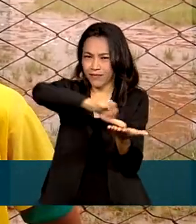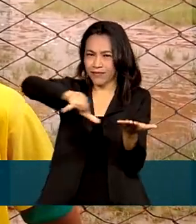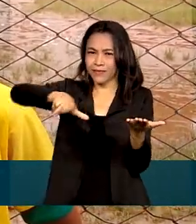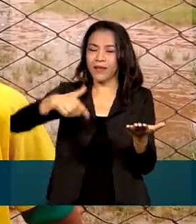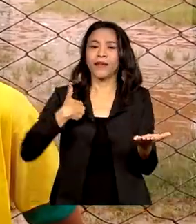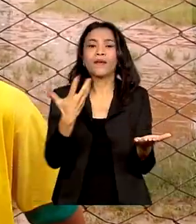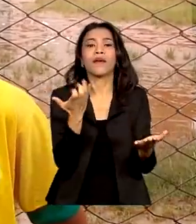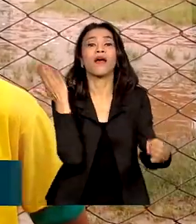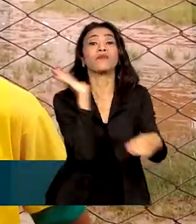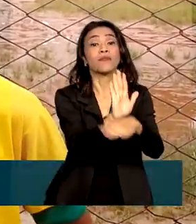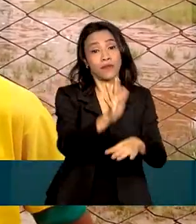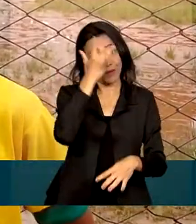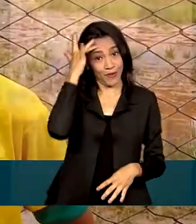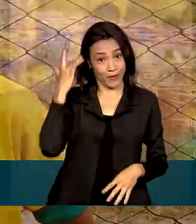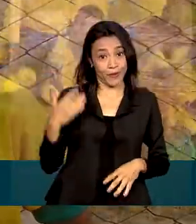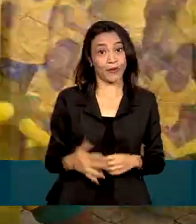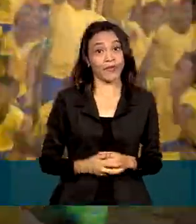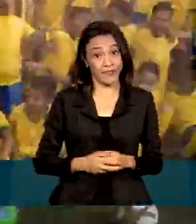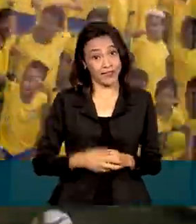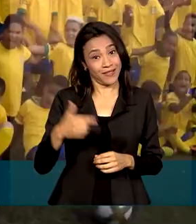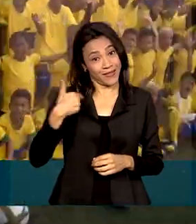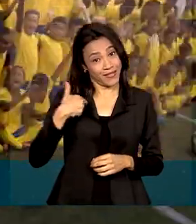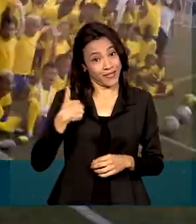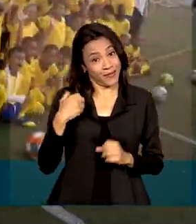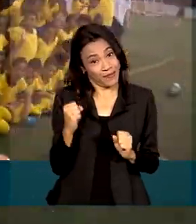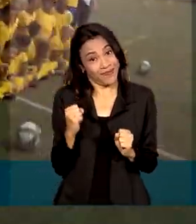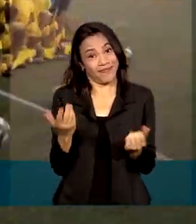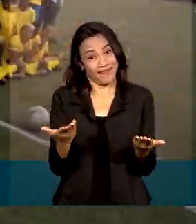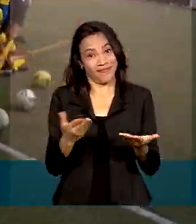Também quero ajudar as pessoas com o dinheiro que eu vou ganhar.